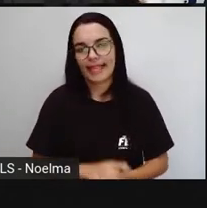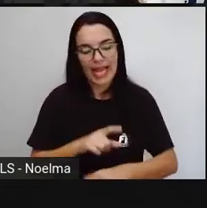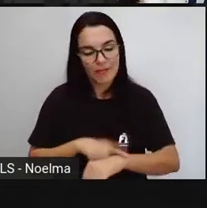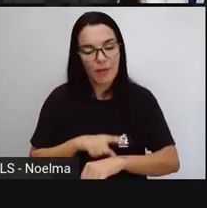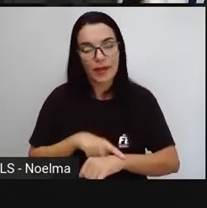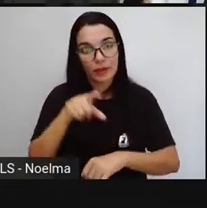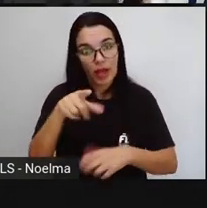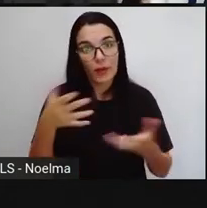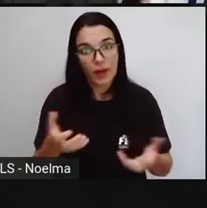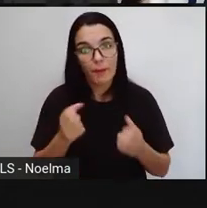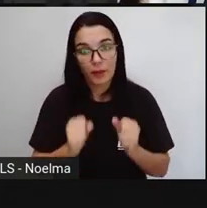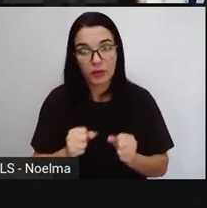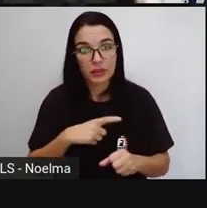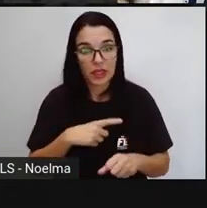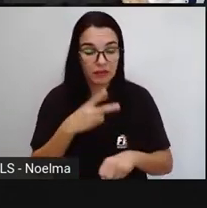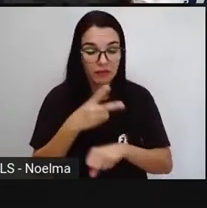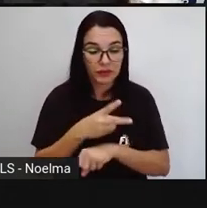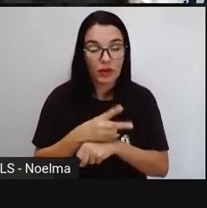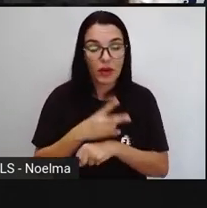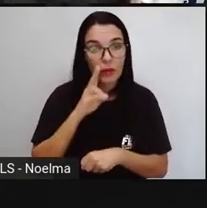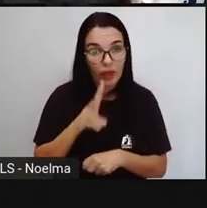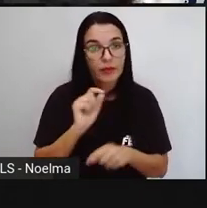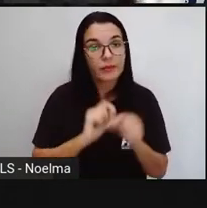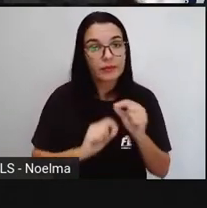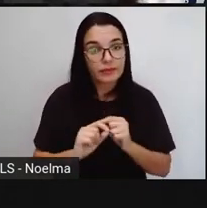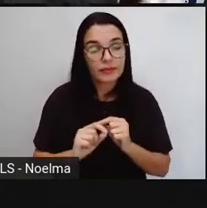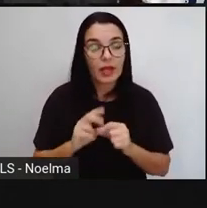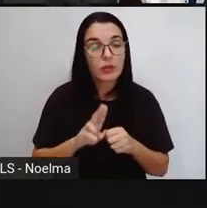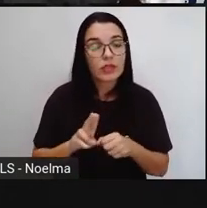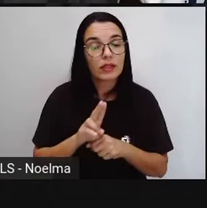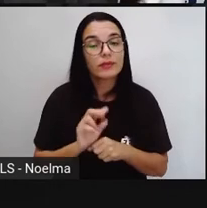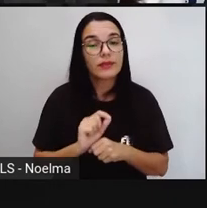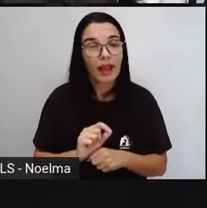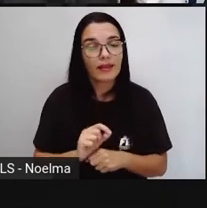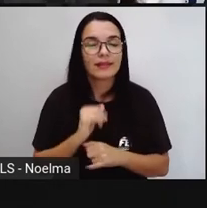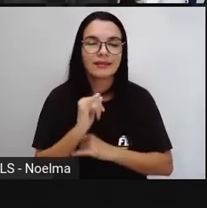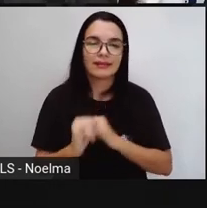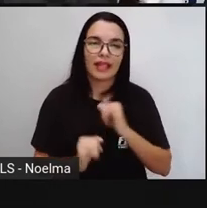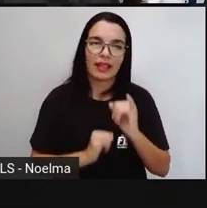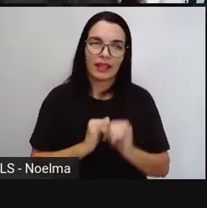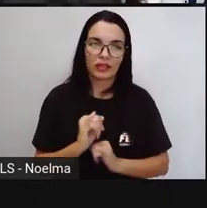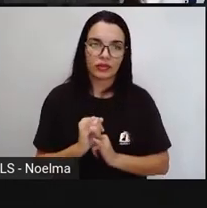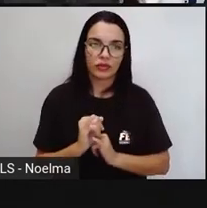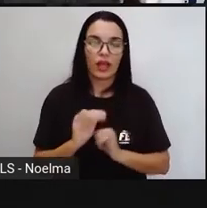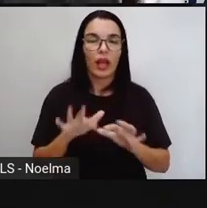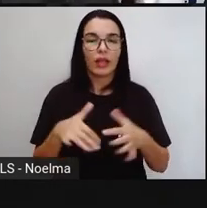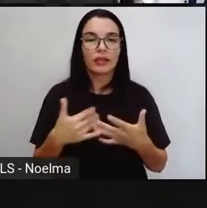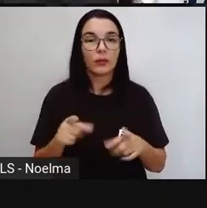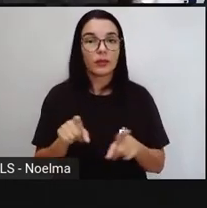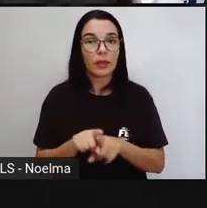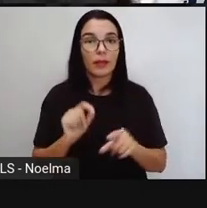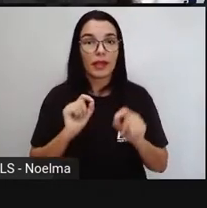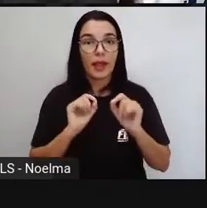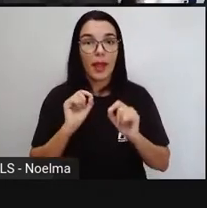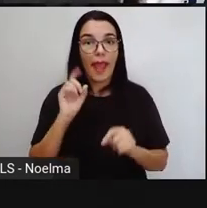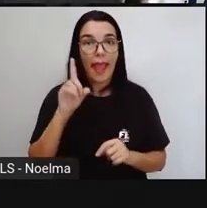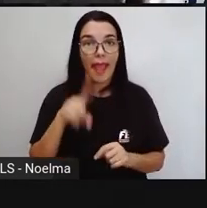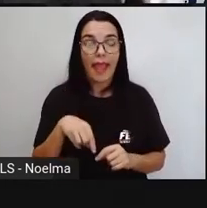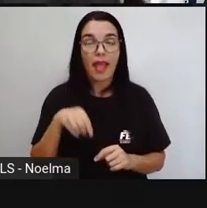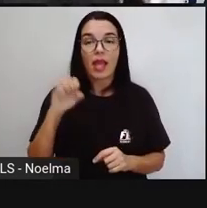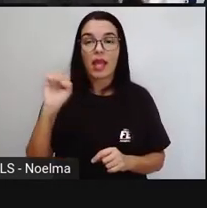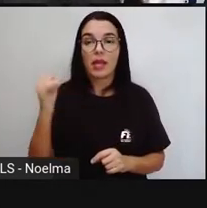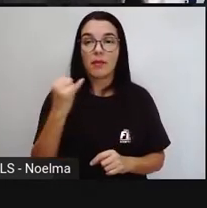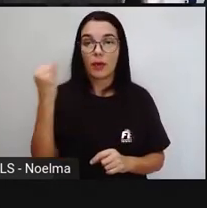utilizando para assistir a essa videoaula. Que é a internet. E aí é bem interessante a reflexão que essa